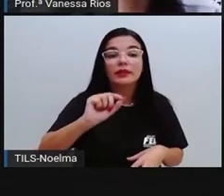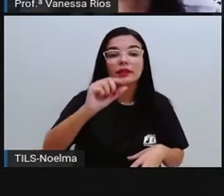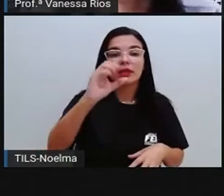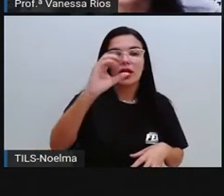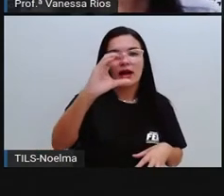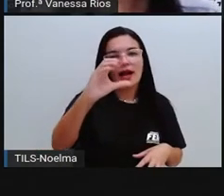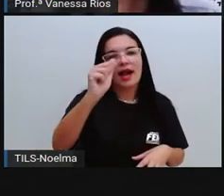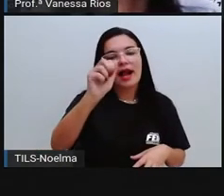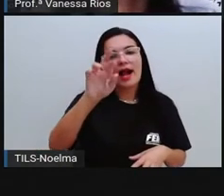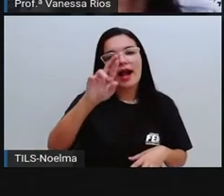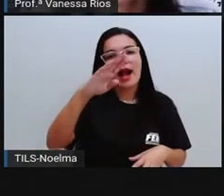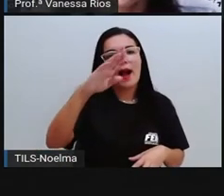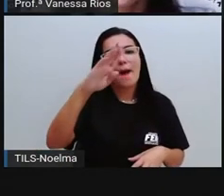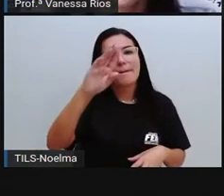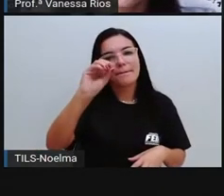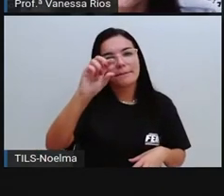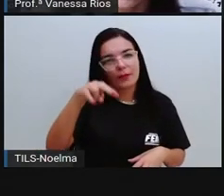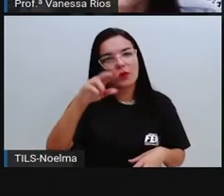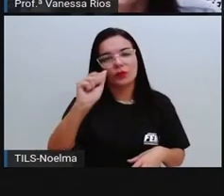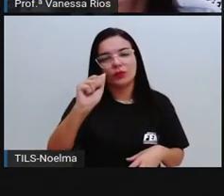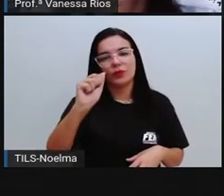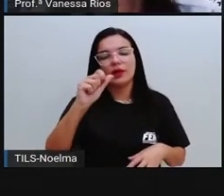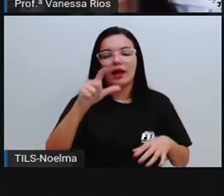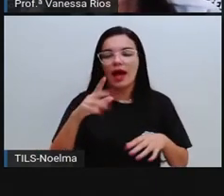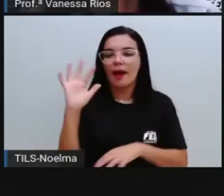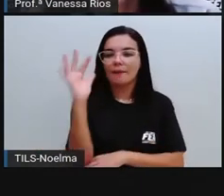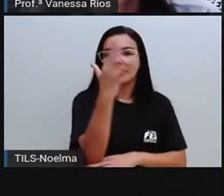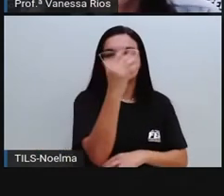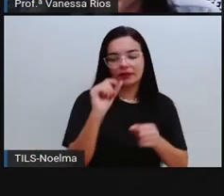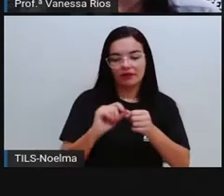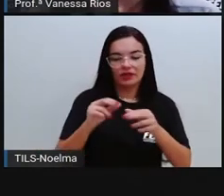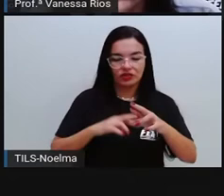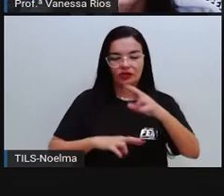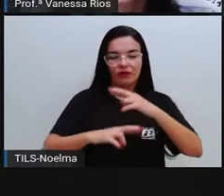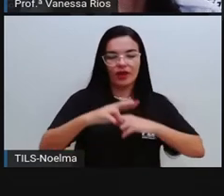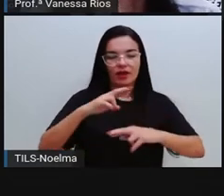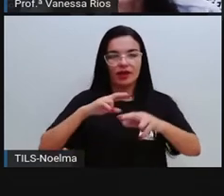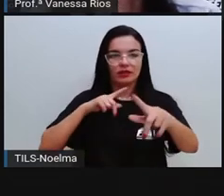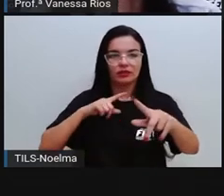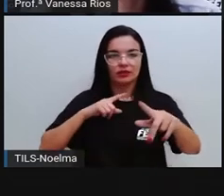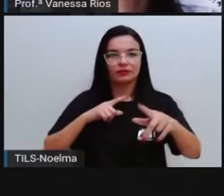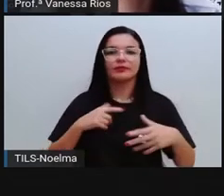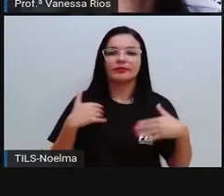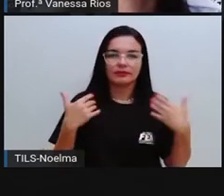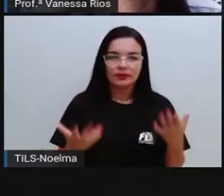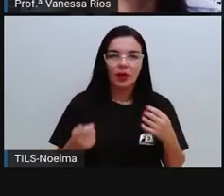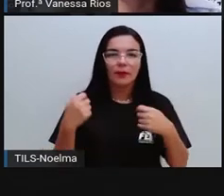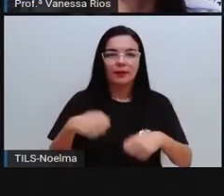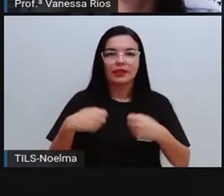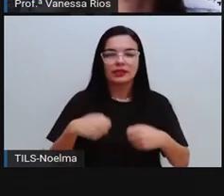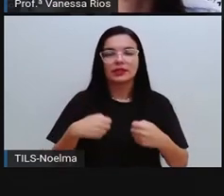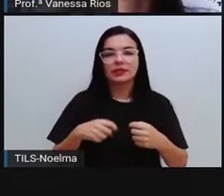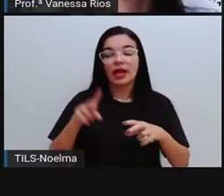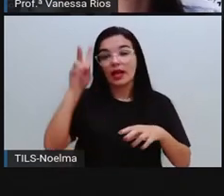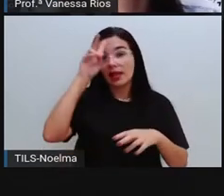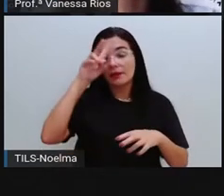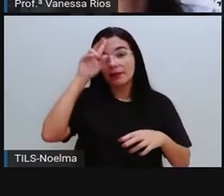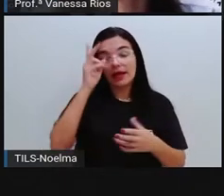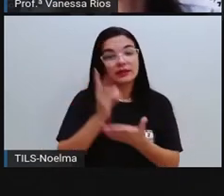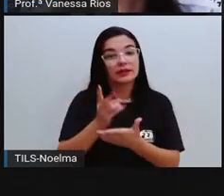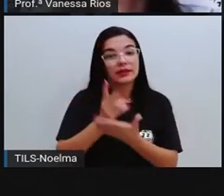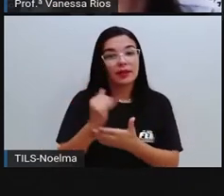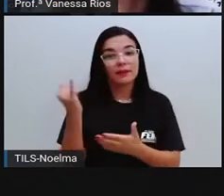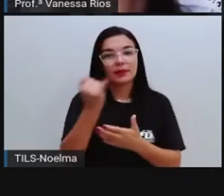libera oxigênio. E aí é importante a gente lembrar que esse processo de fotossíntese